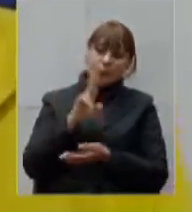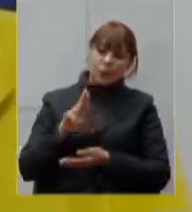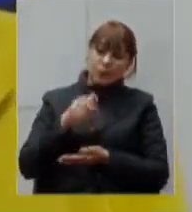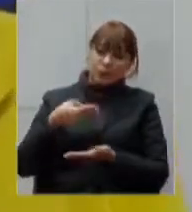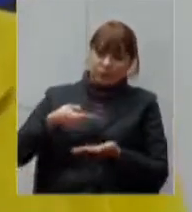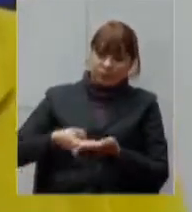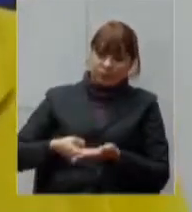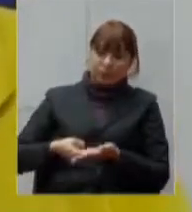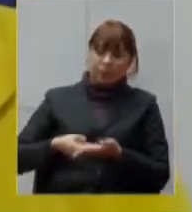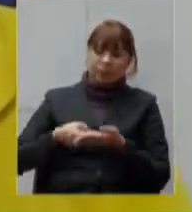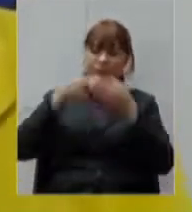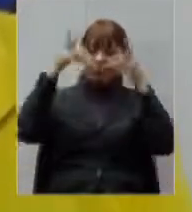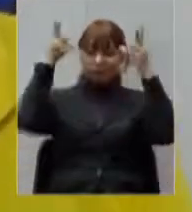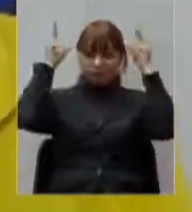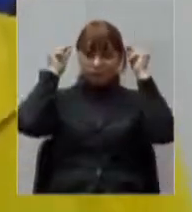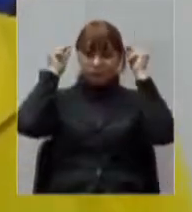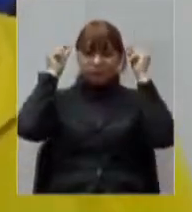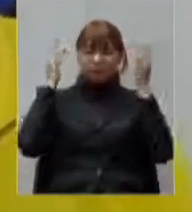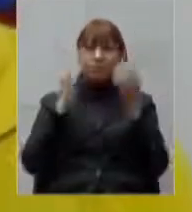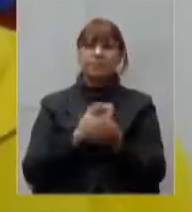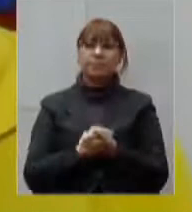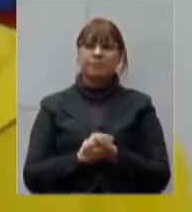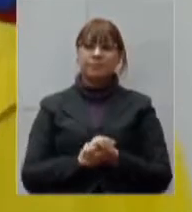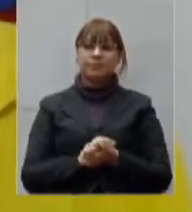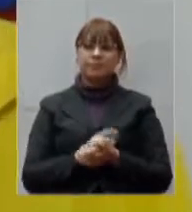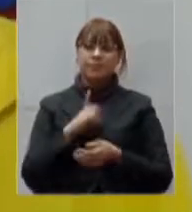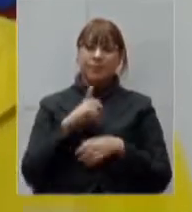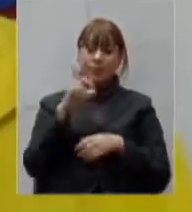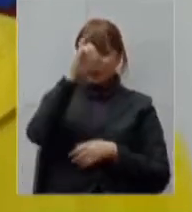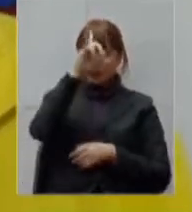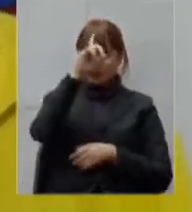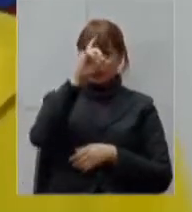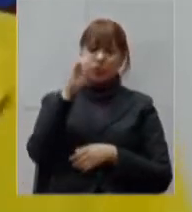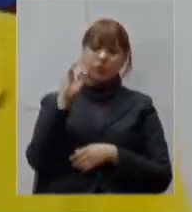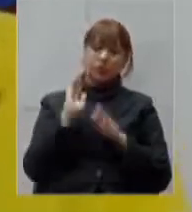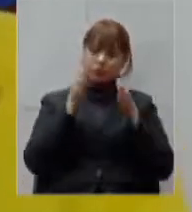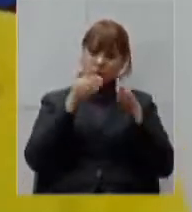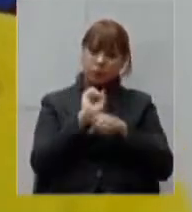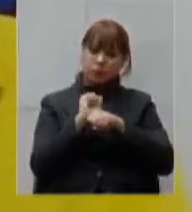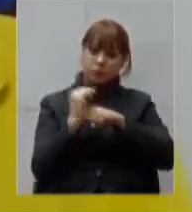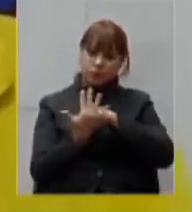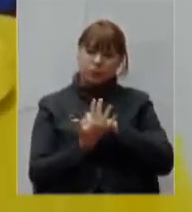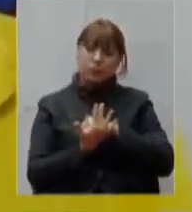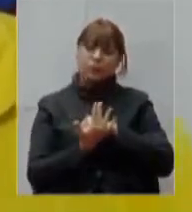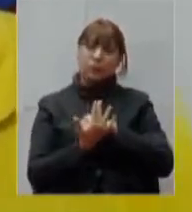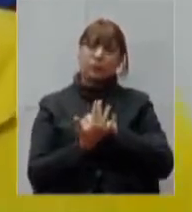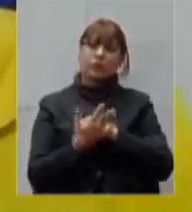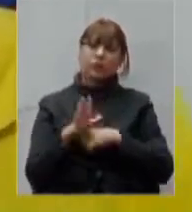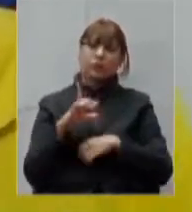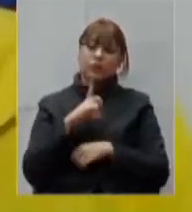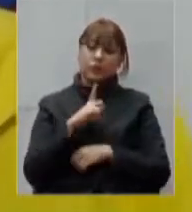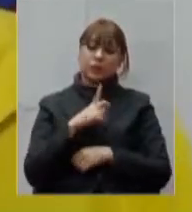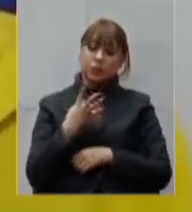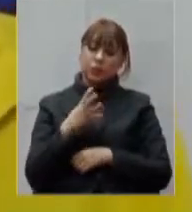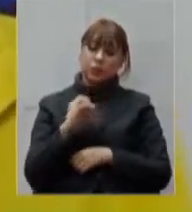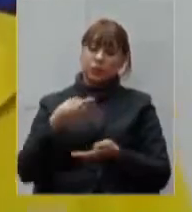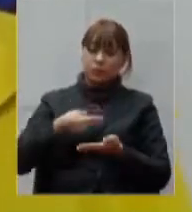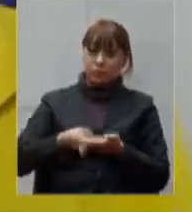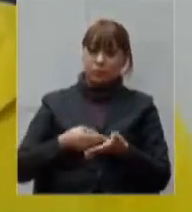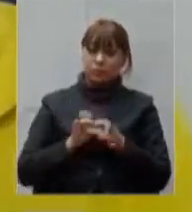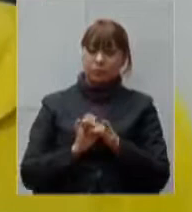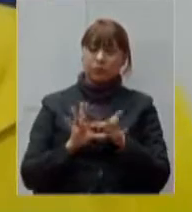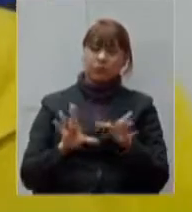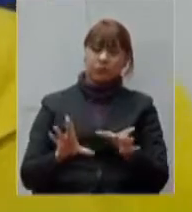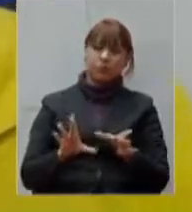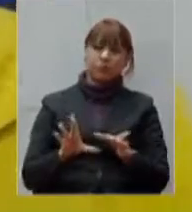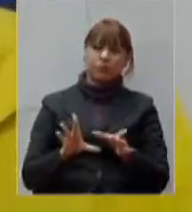criamos um hospital de retaguarda, não é um hospital de campanha, quando temos equipamentos para UTI, mas já temos 40 leites disponíveis para,